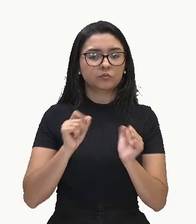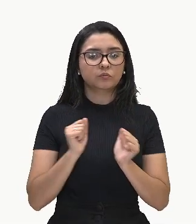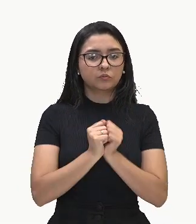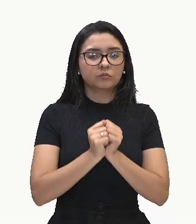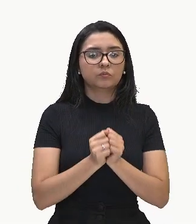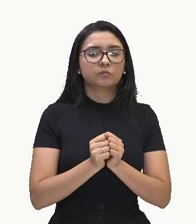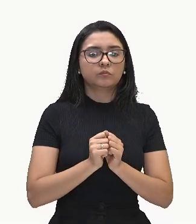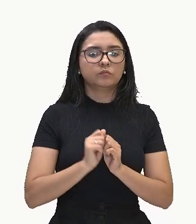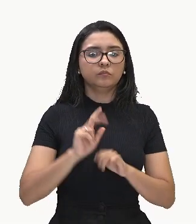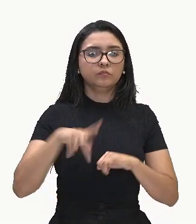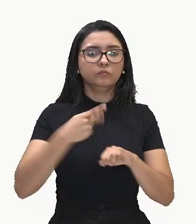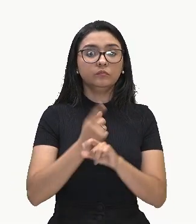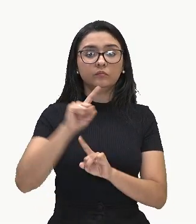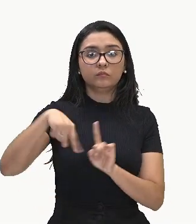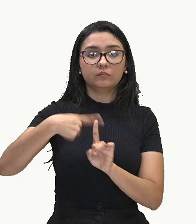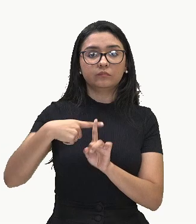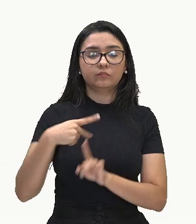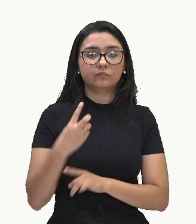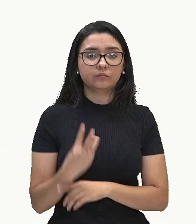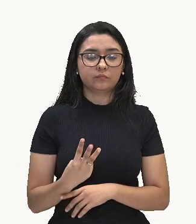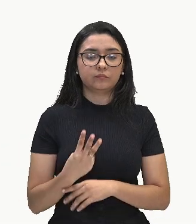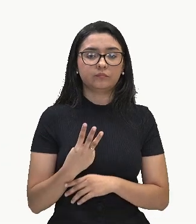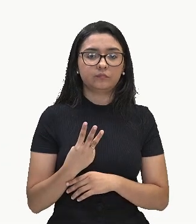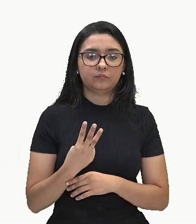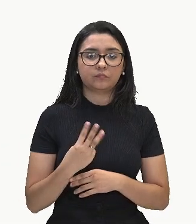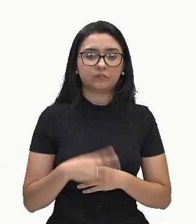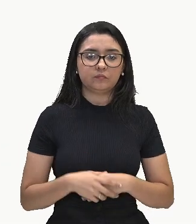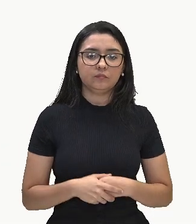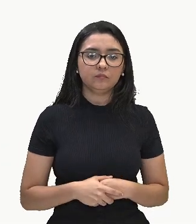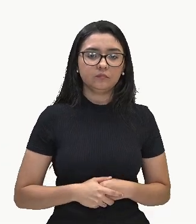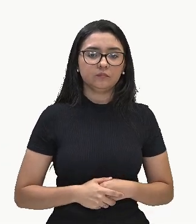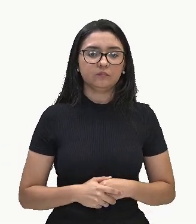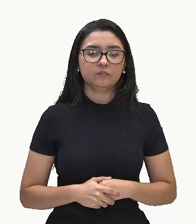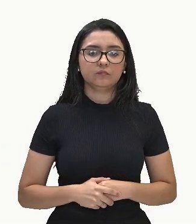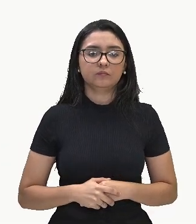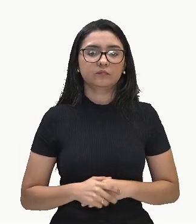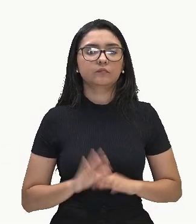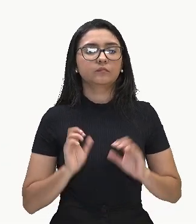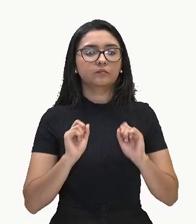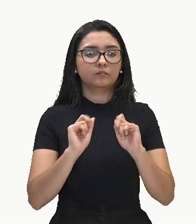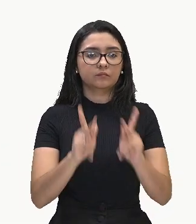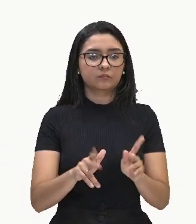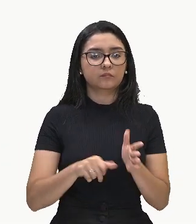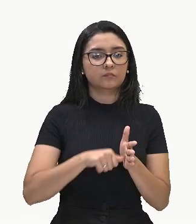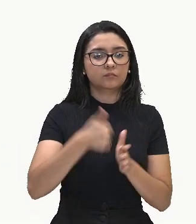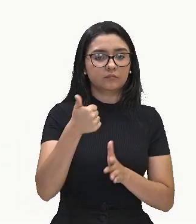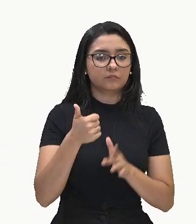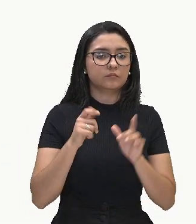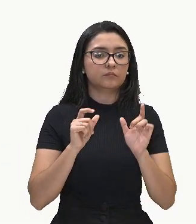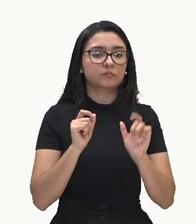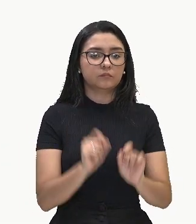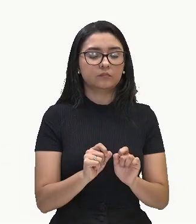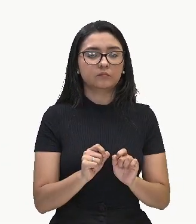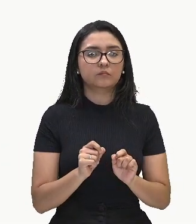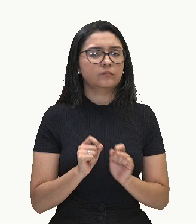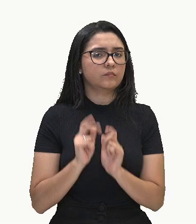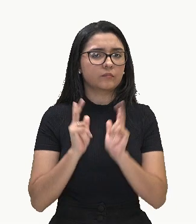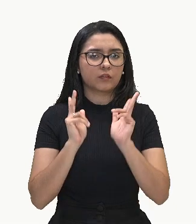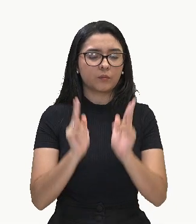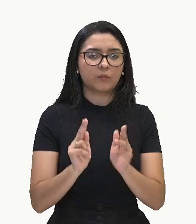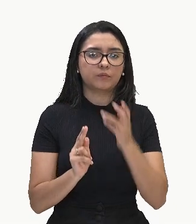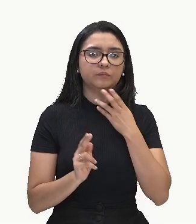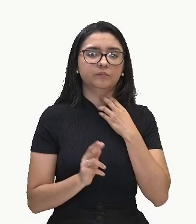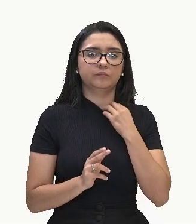com o mais 3. Ok. O primeiro passo nos dois é exatamente a mesma coisa.